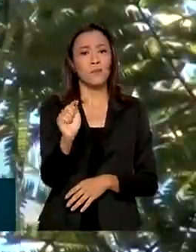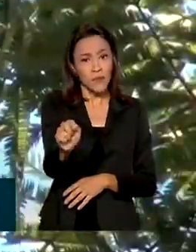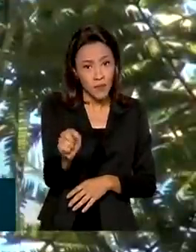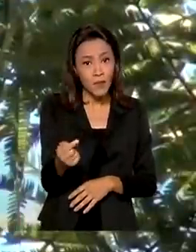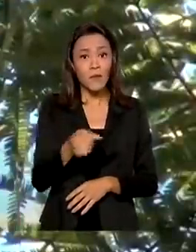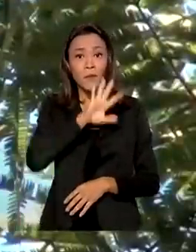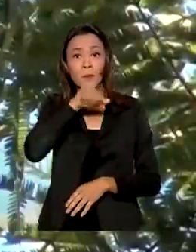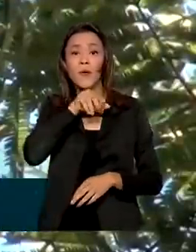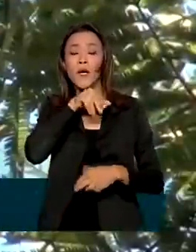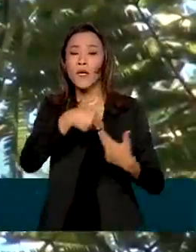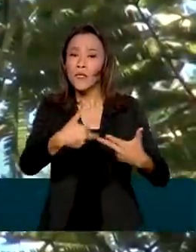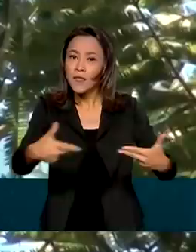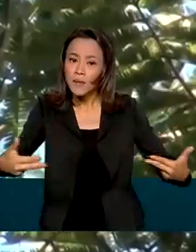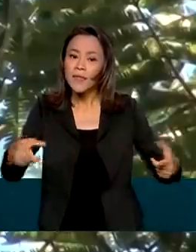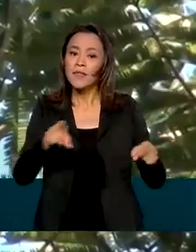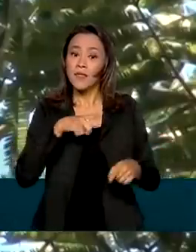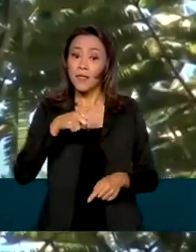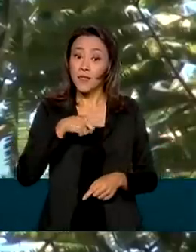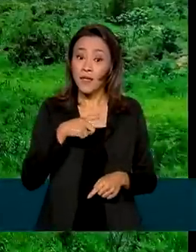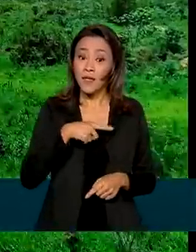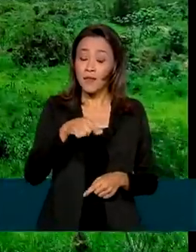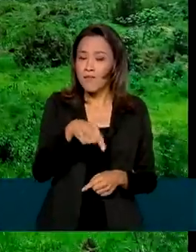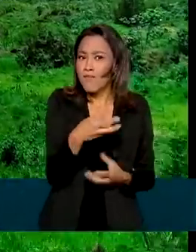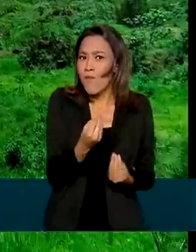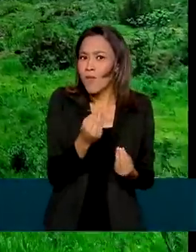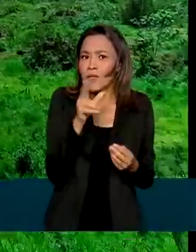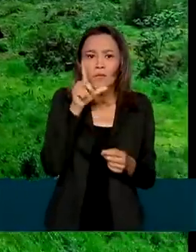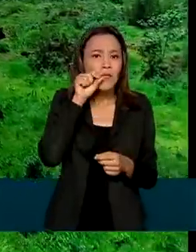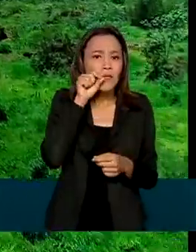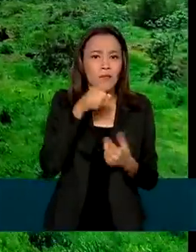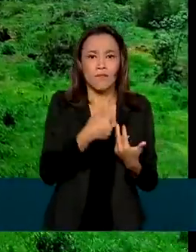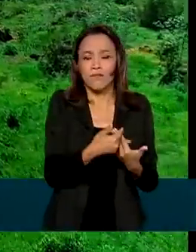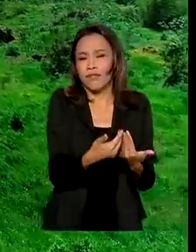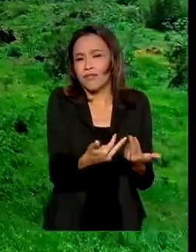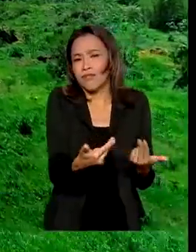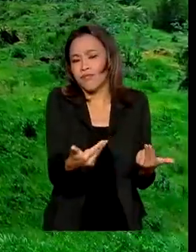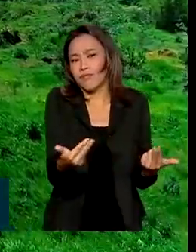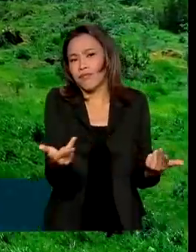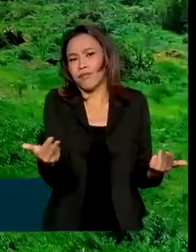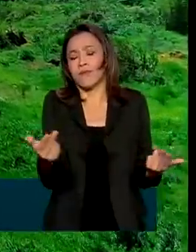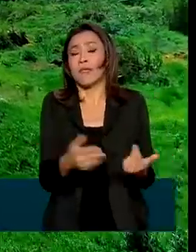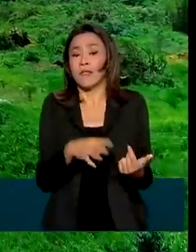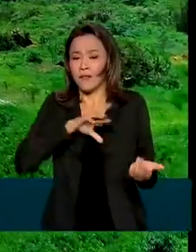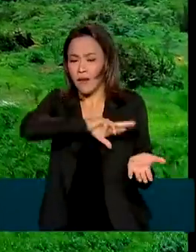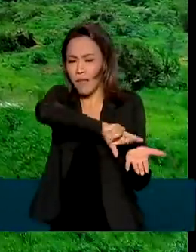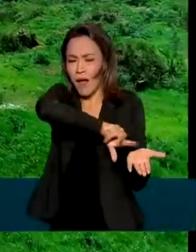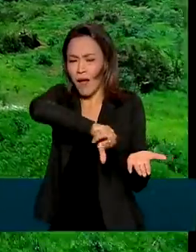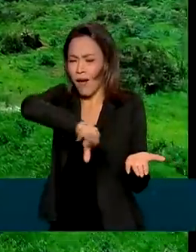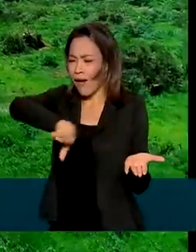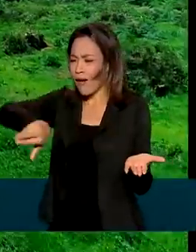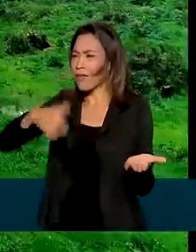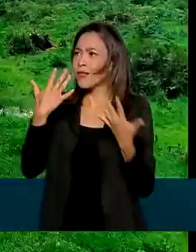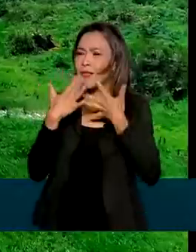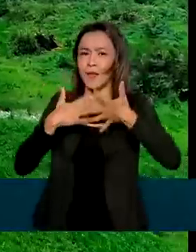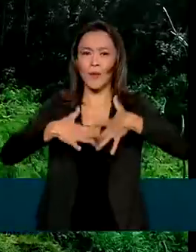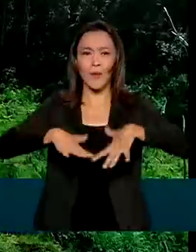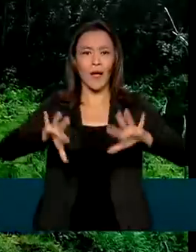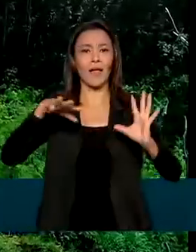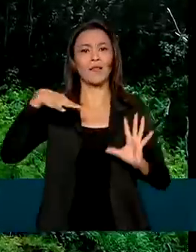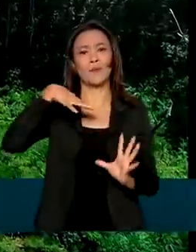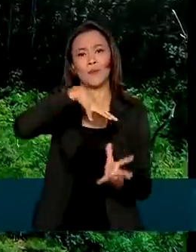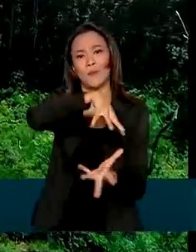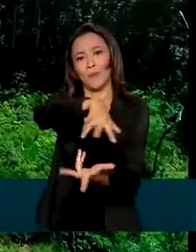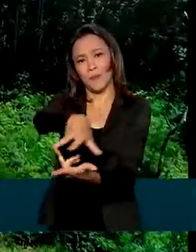abriga 850 aves. A Mata Atlântica, uma das maiores diversidades naturais do planeta,